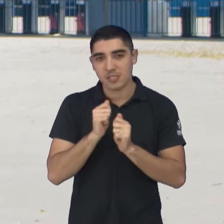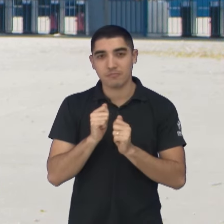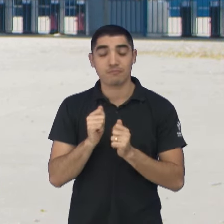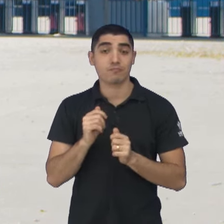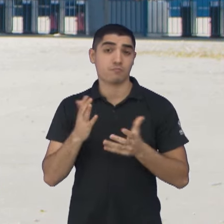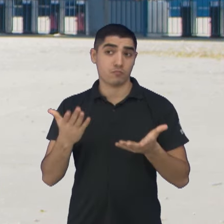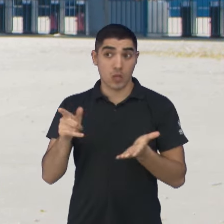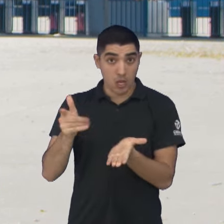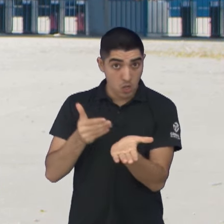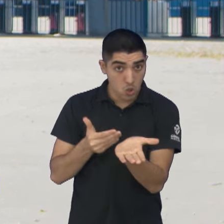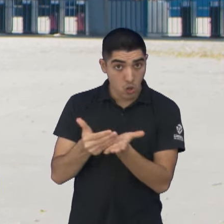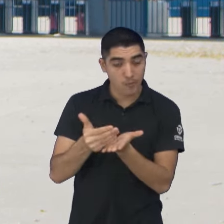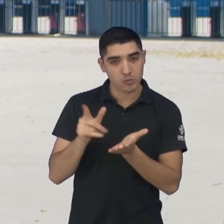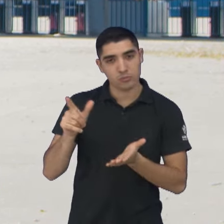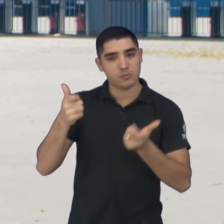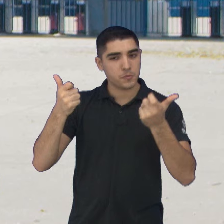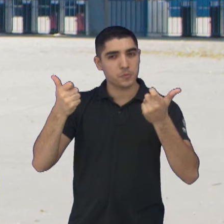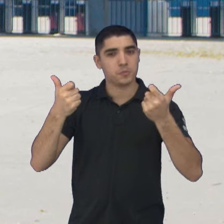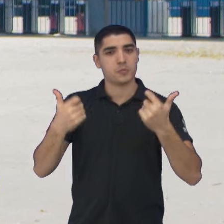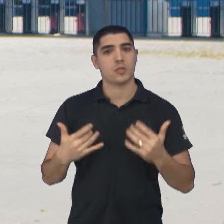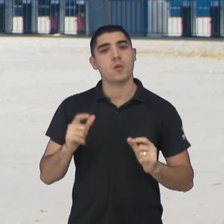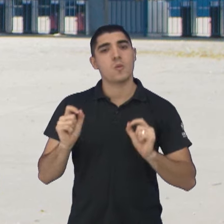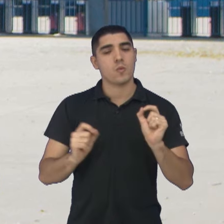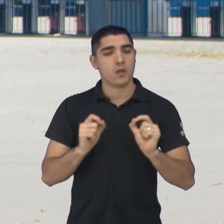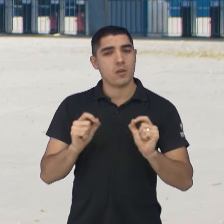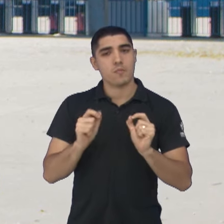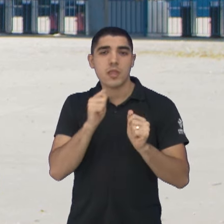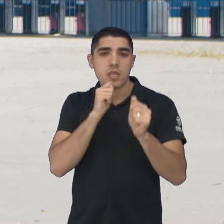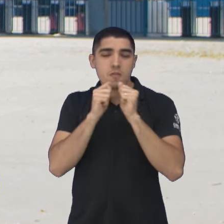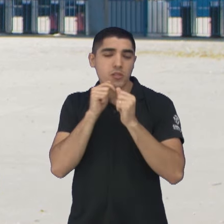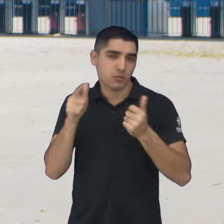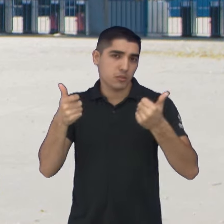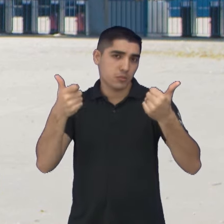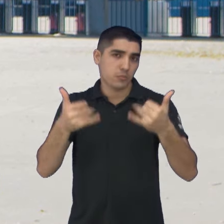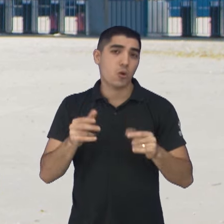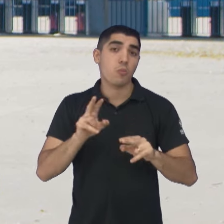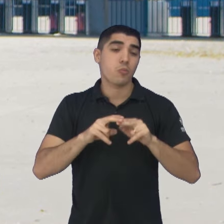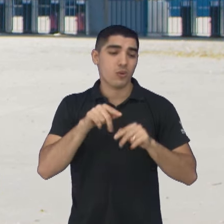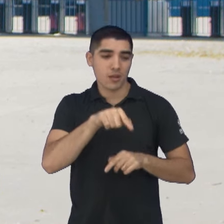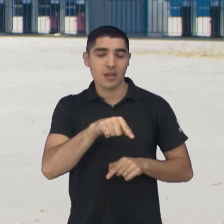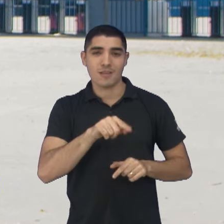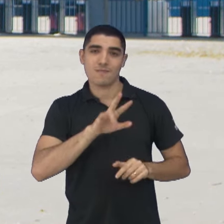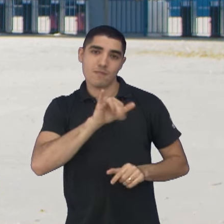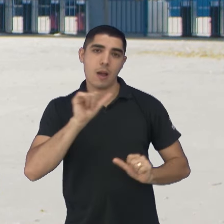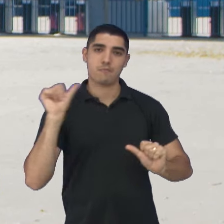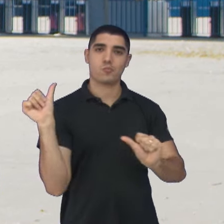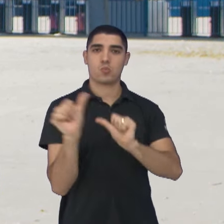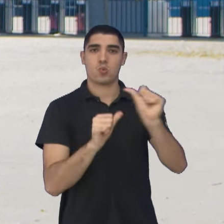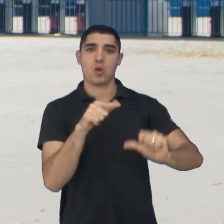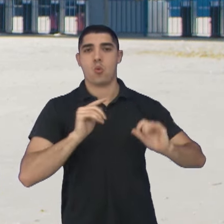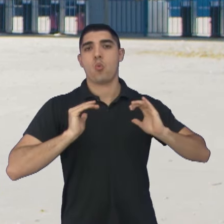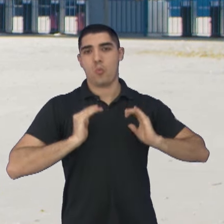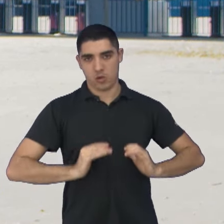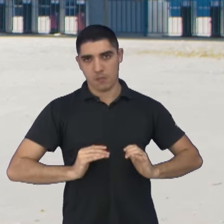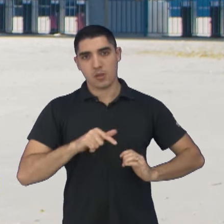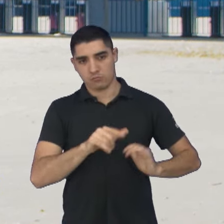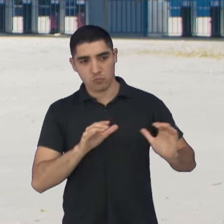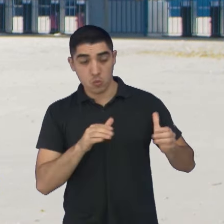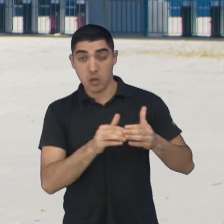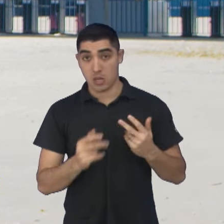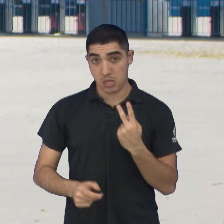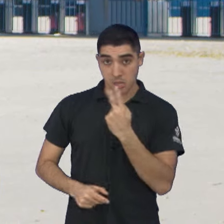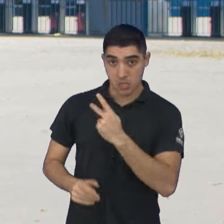Inicialmente, ele começou a coletiva respondendo sobre a mudança de comportamento do time, que na visão do